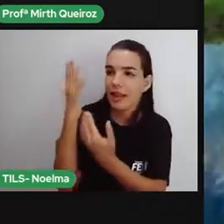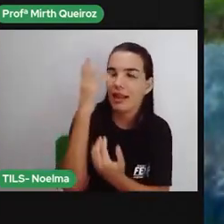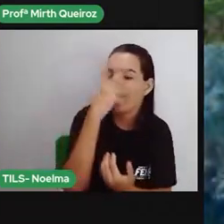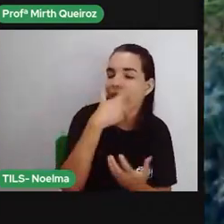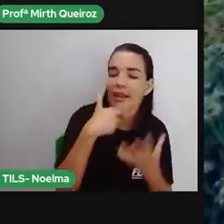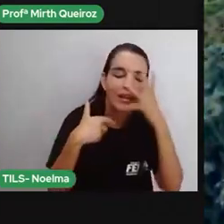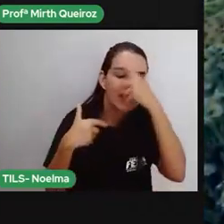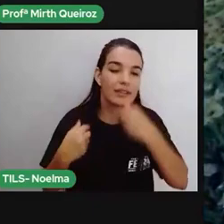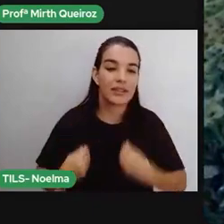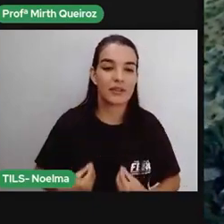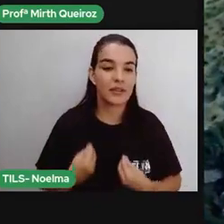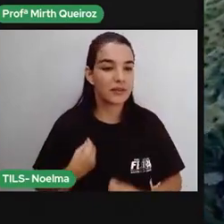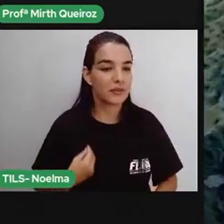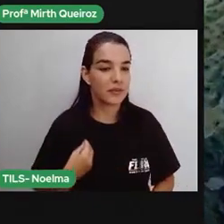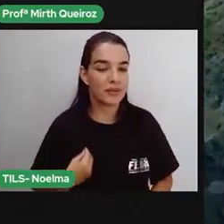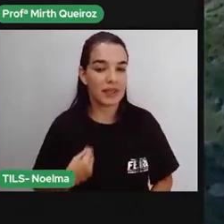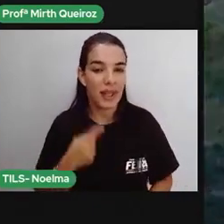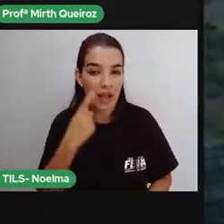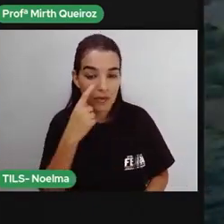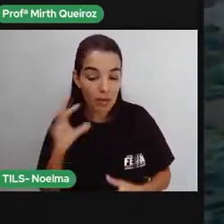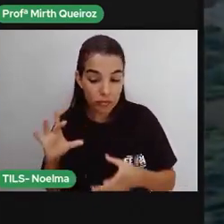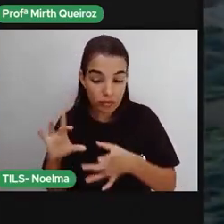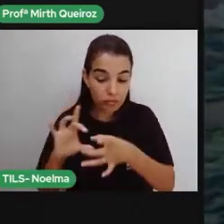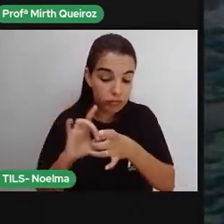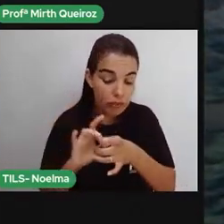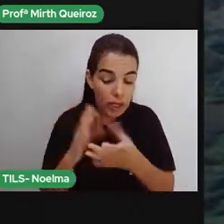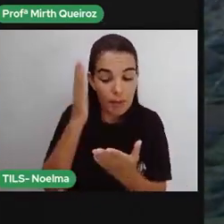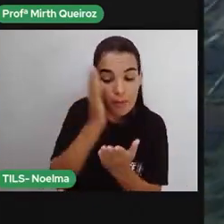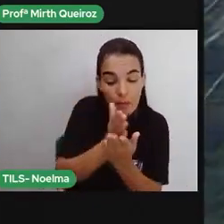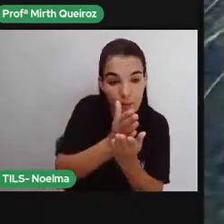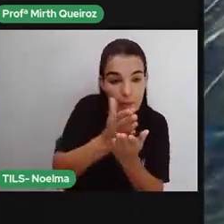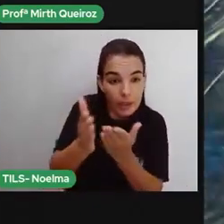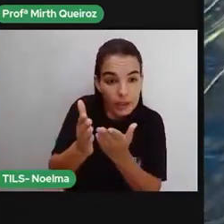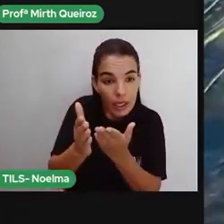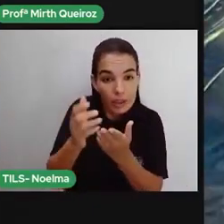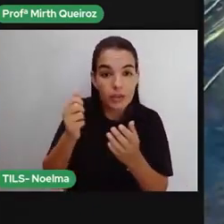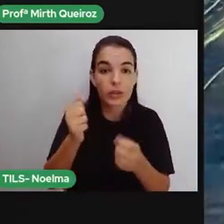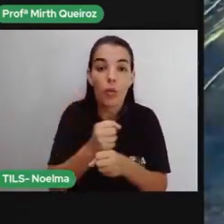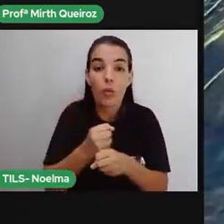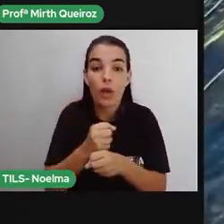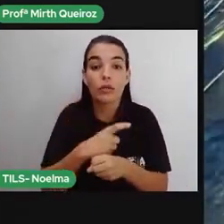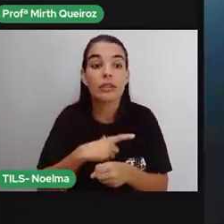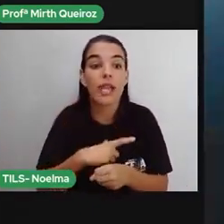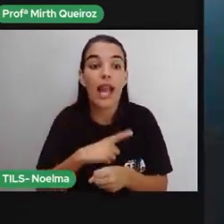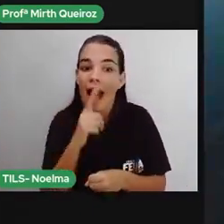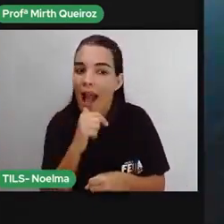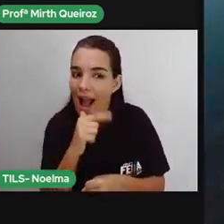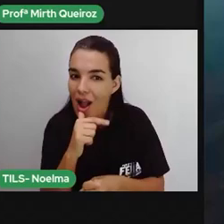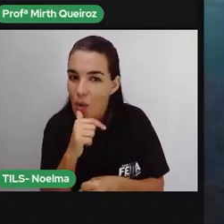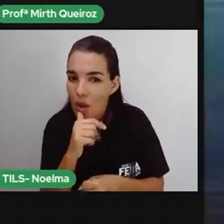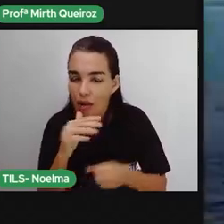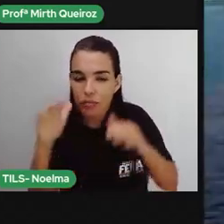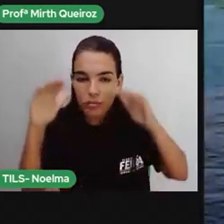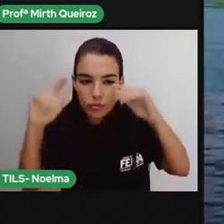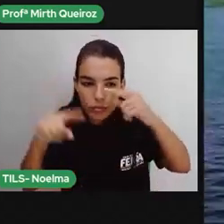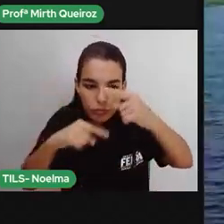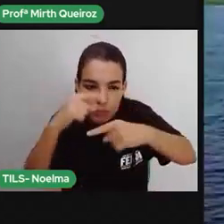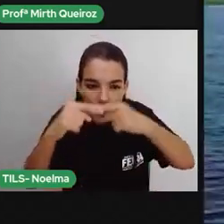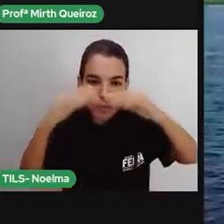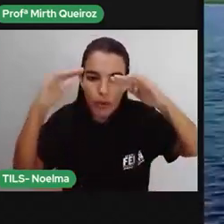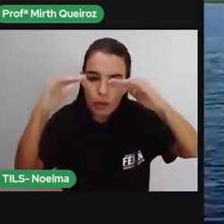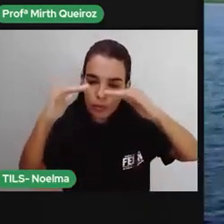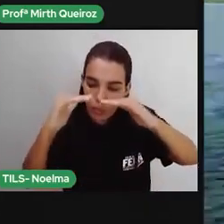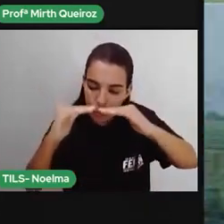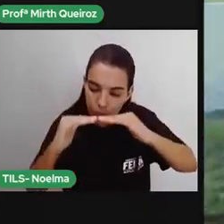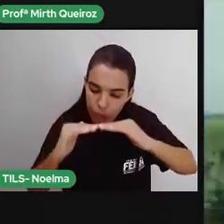cheias e da seca. Durante metade do ano, estas terras ficam cobertas de águas, que depois baixam e voltam a